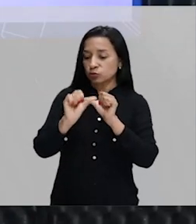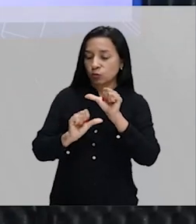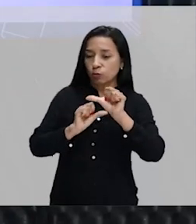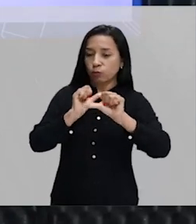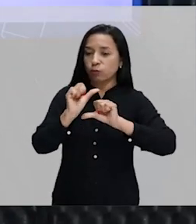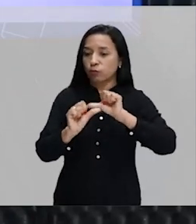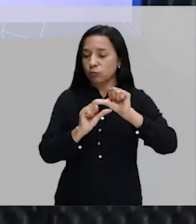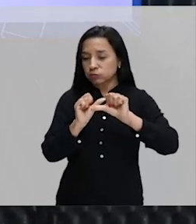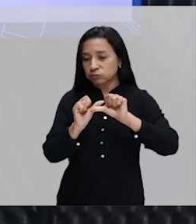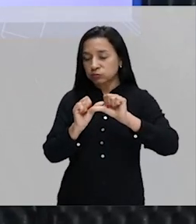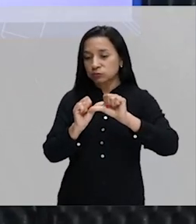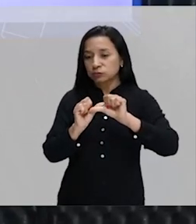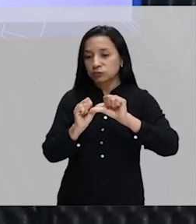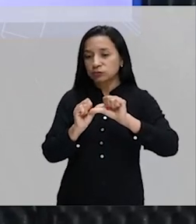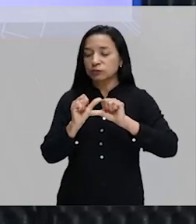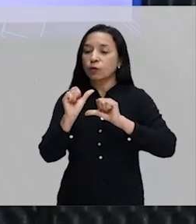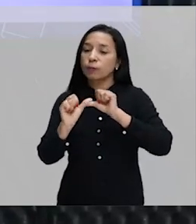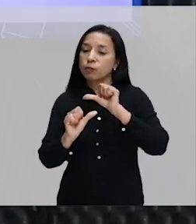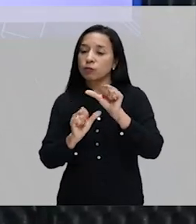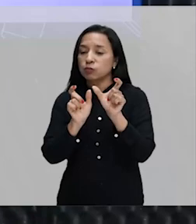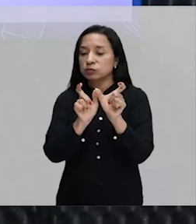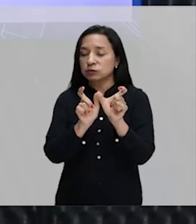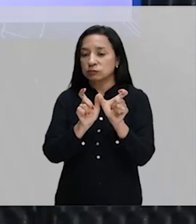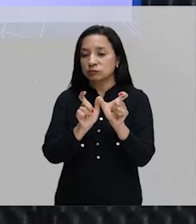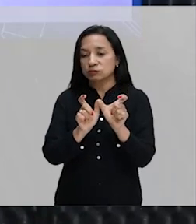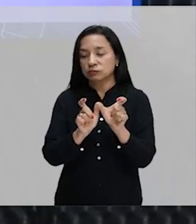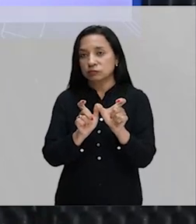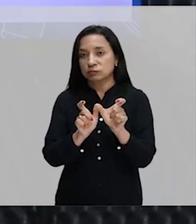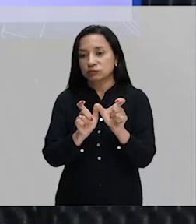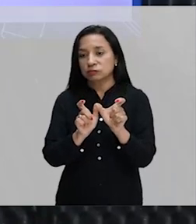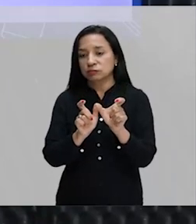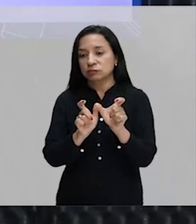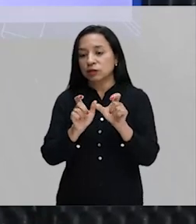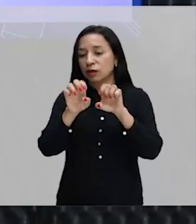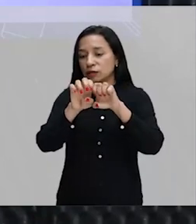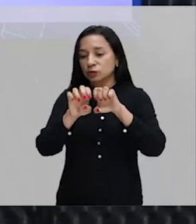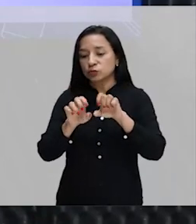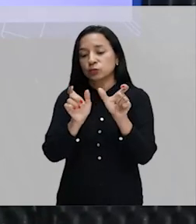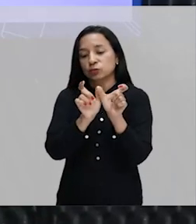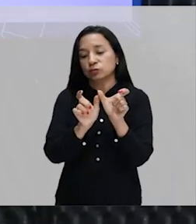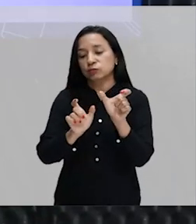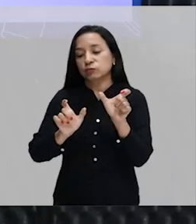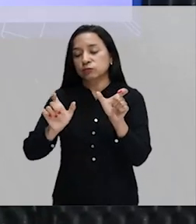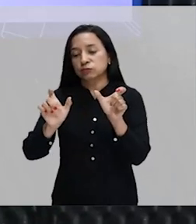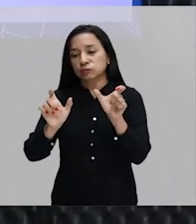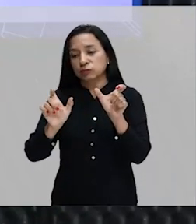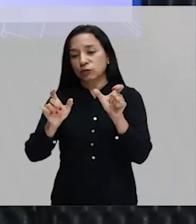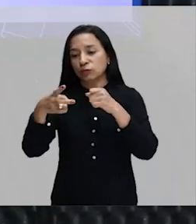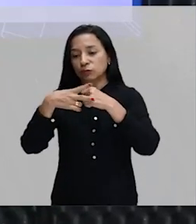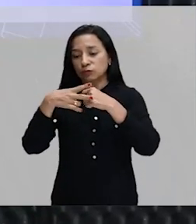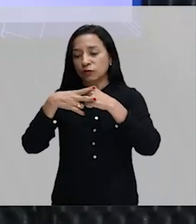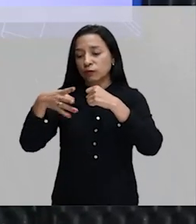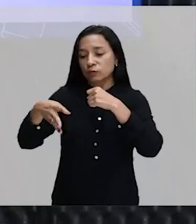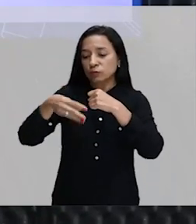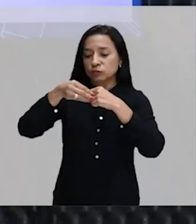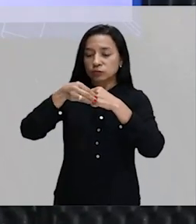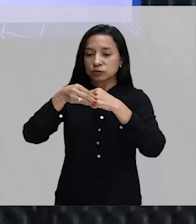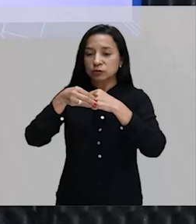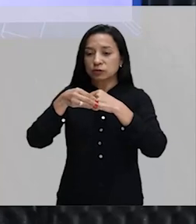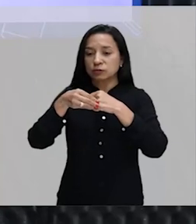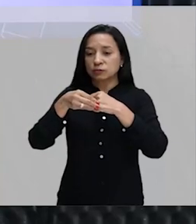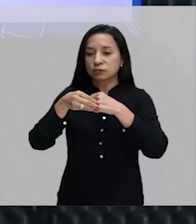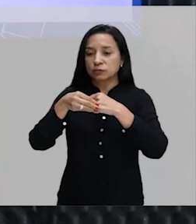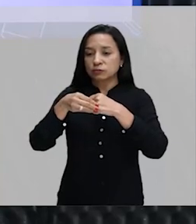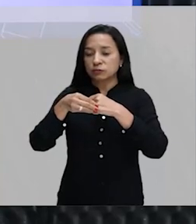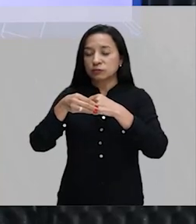minha conjugação só muda a minha minha estrutura de radical no verbo auxiliar que é